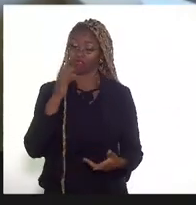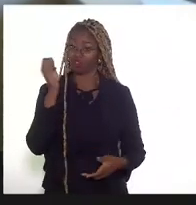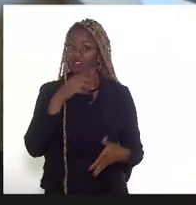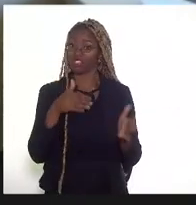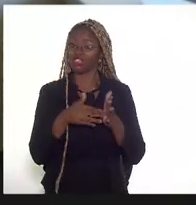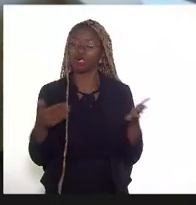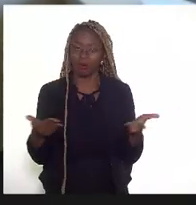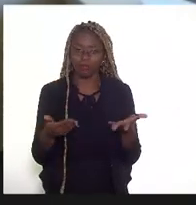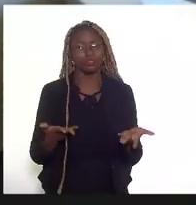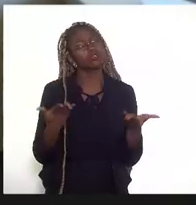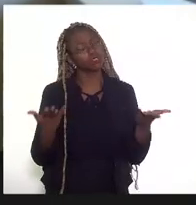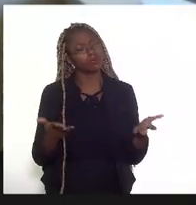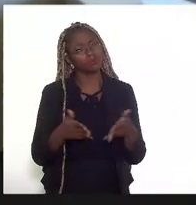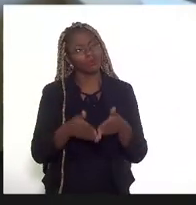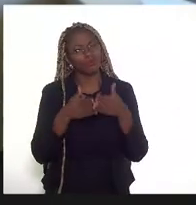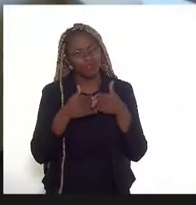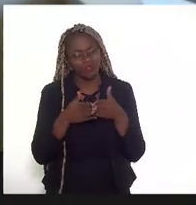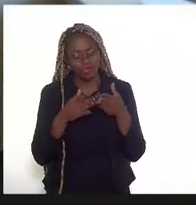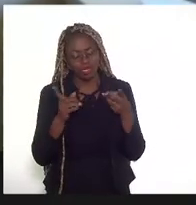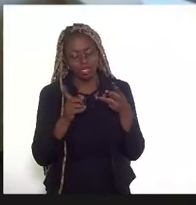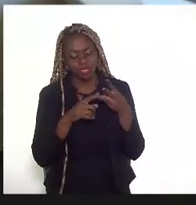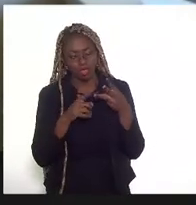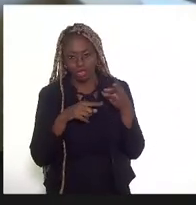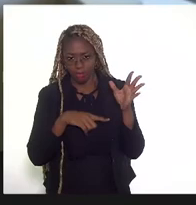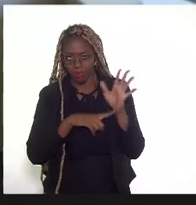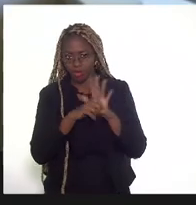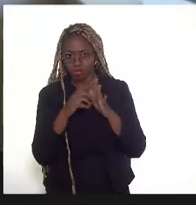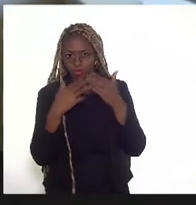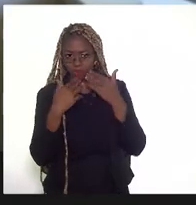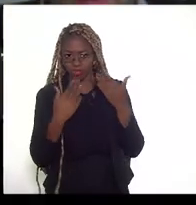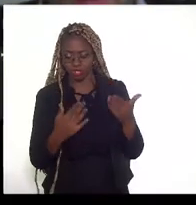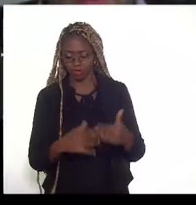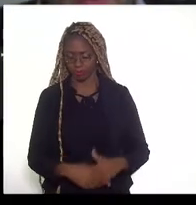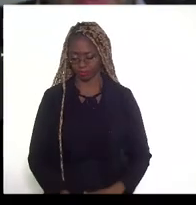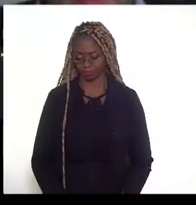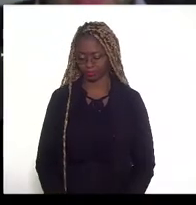então, por favor, esse último ponto da apresentação.